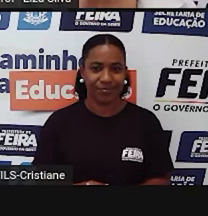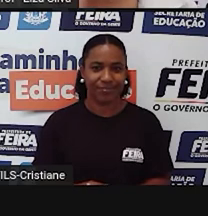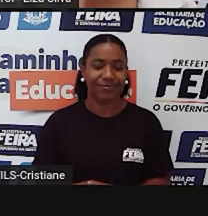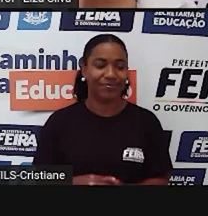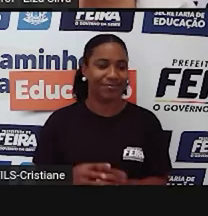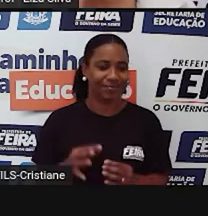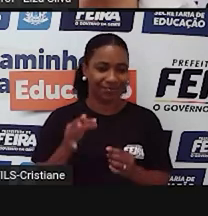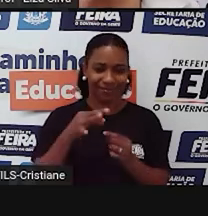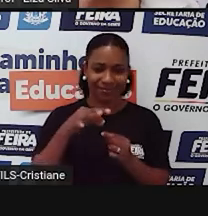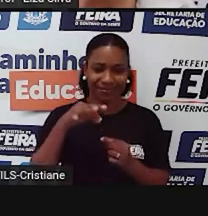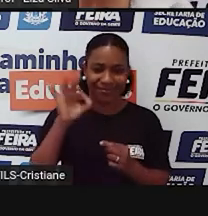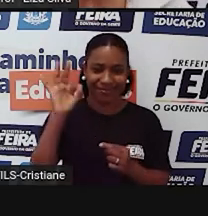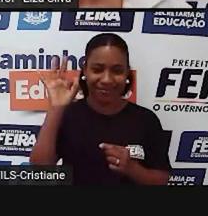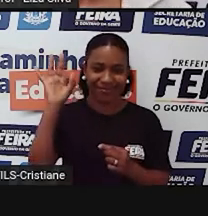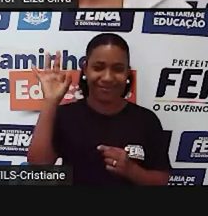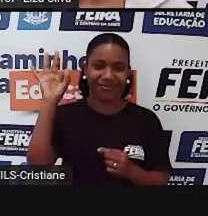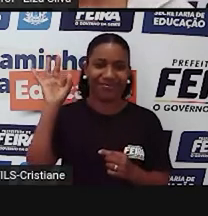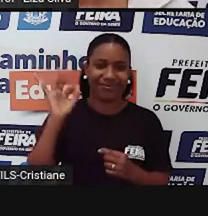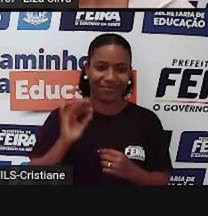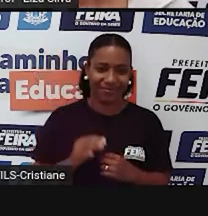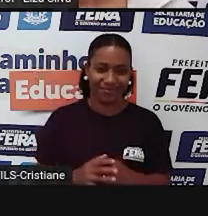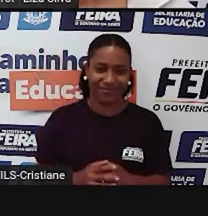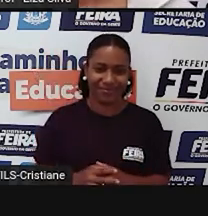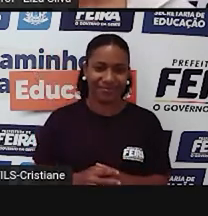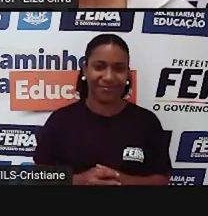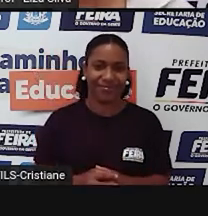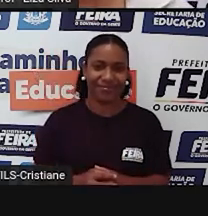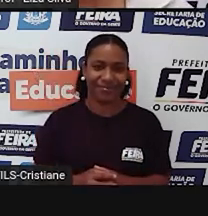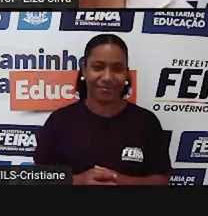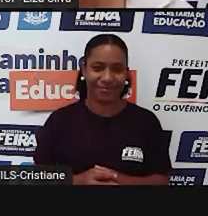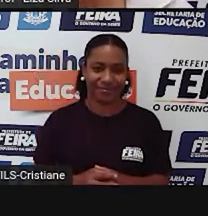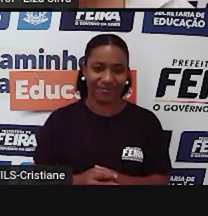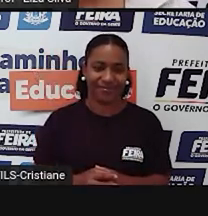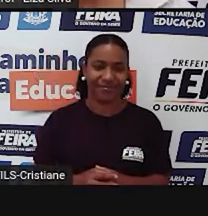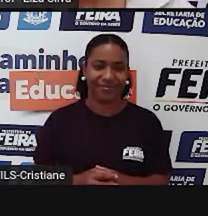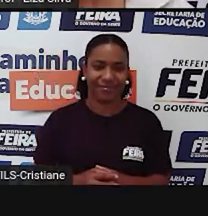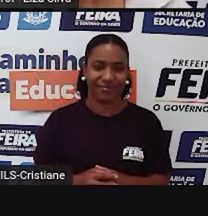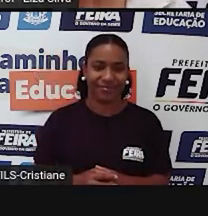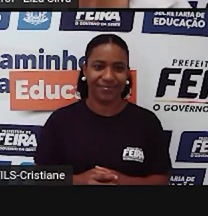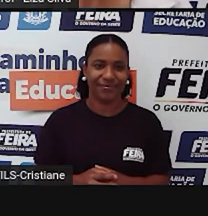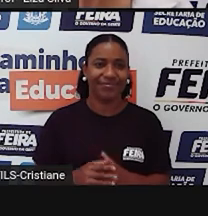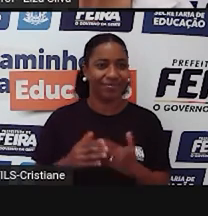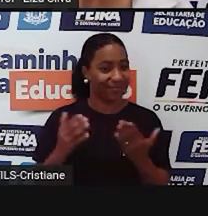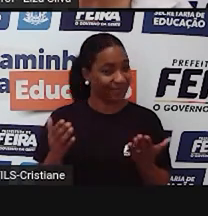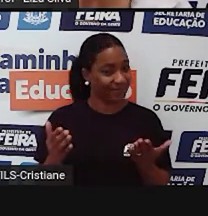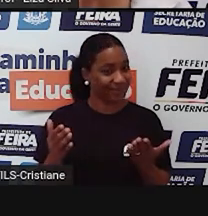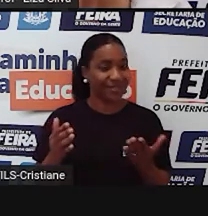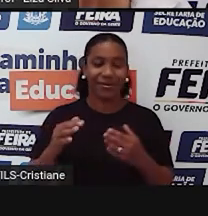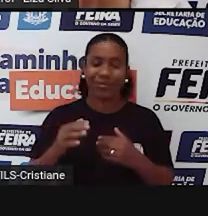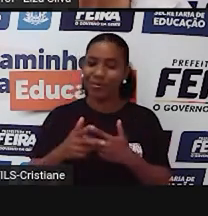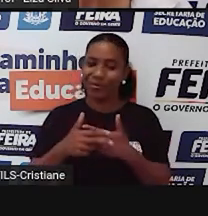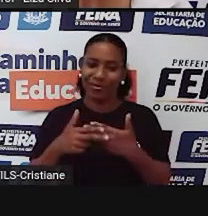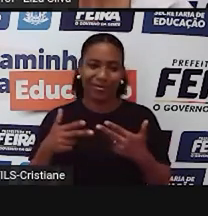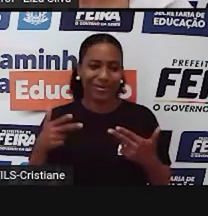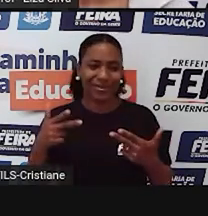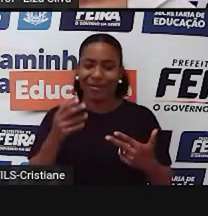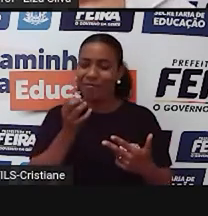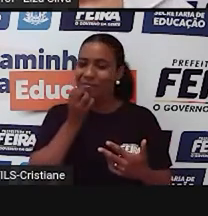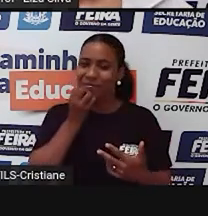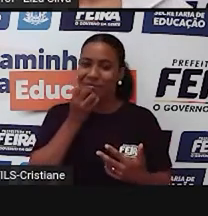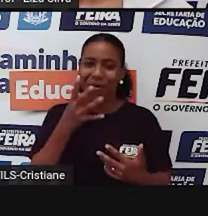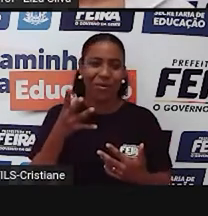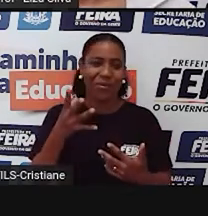all good things must come to an end, tudo que é bom dura tempo, ok,